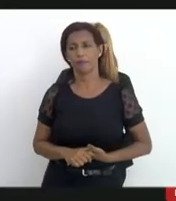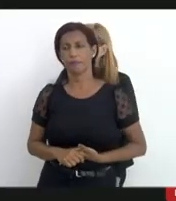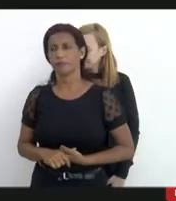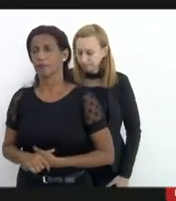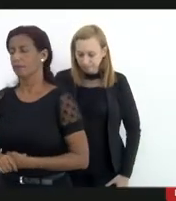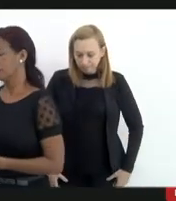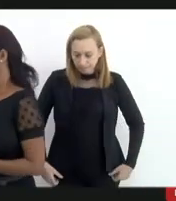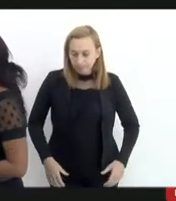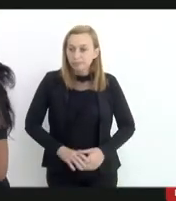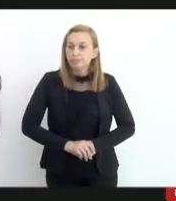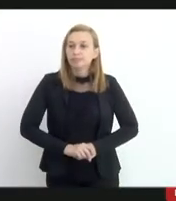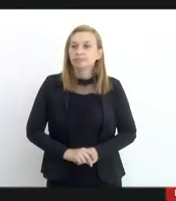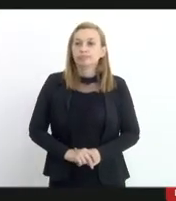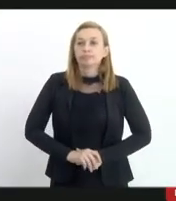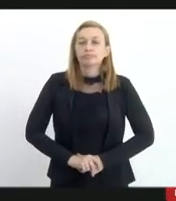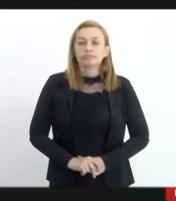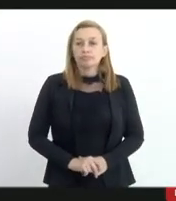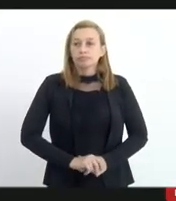deputada